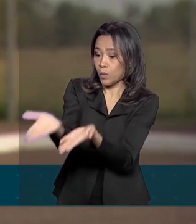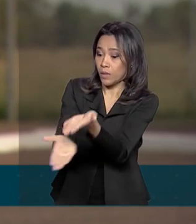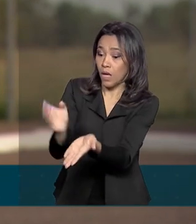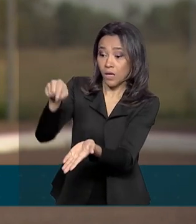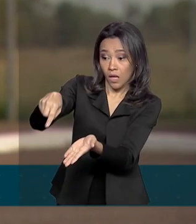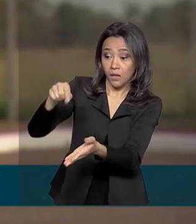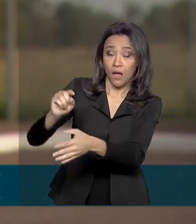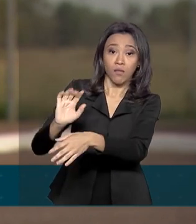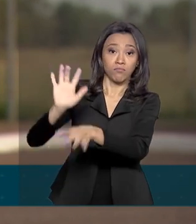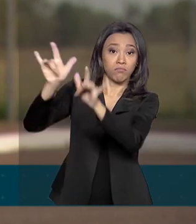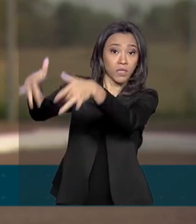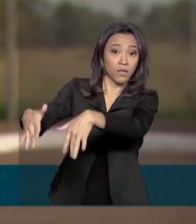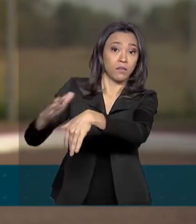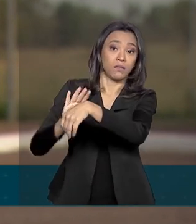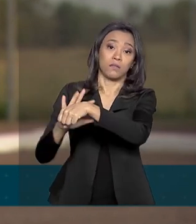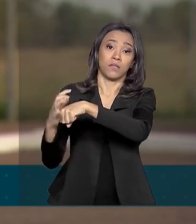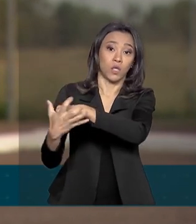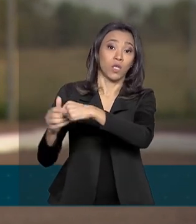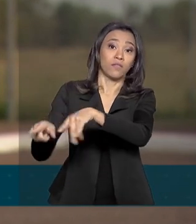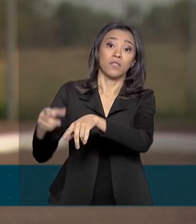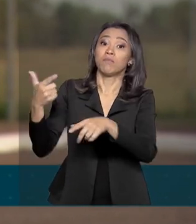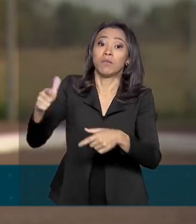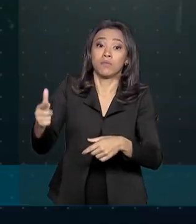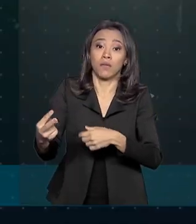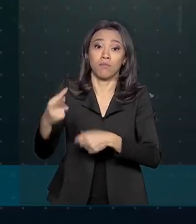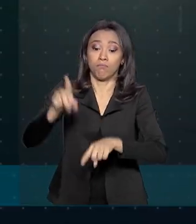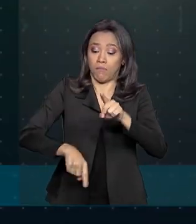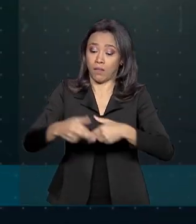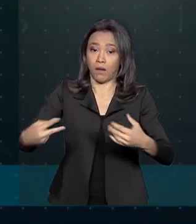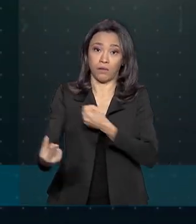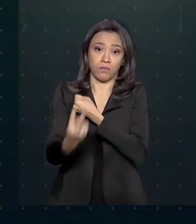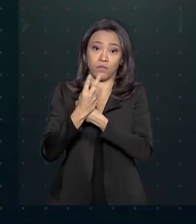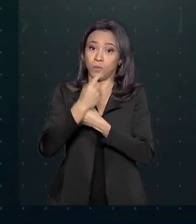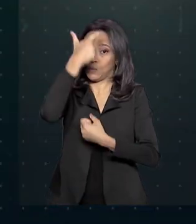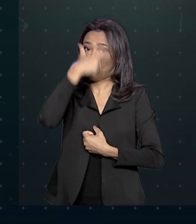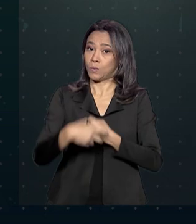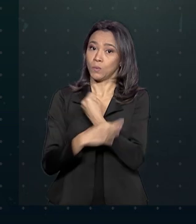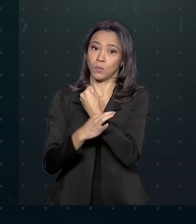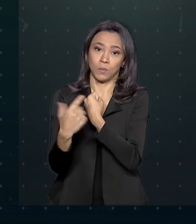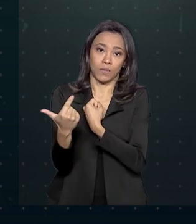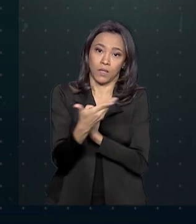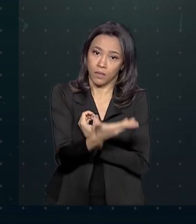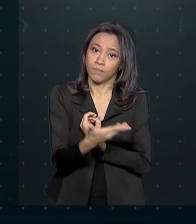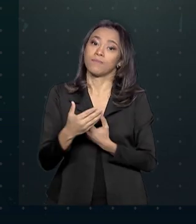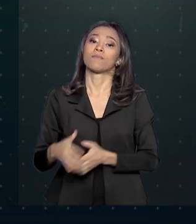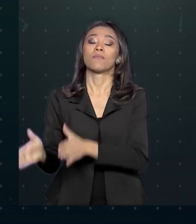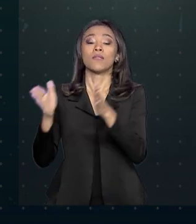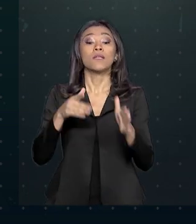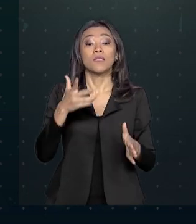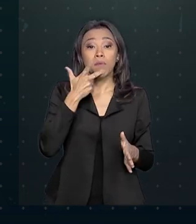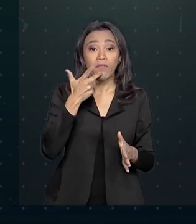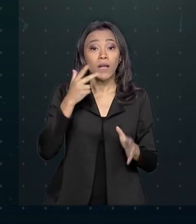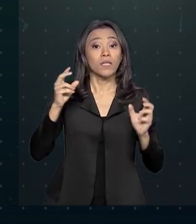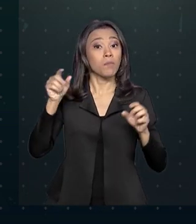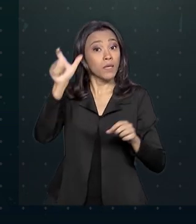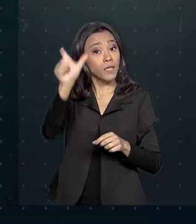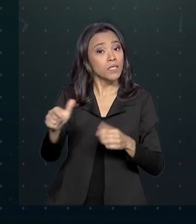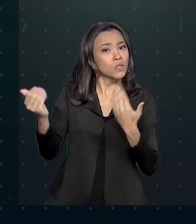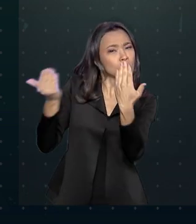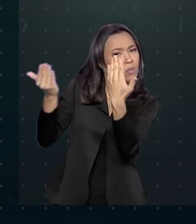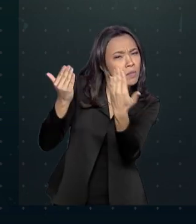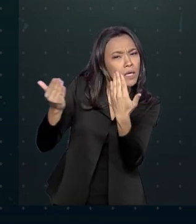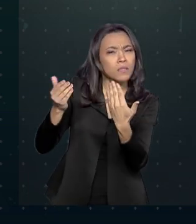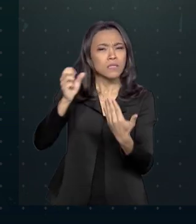sem os equipamentos de proteção adequados. A portaria fala ainda dos casos suspeitos. Quem apresenta